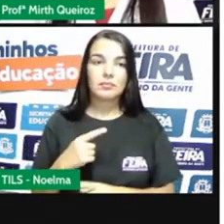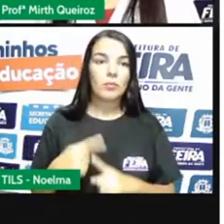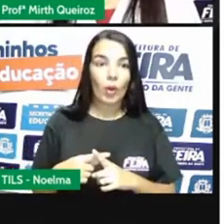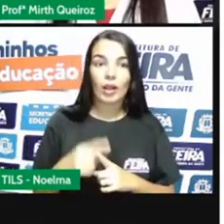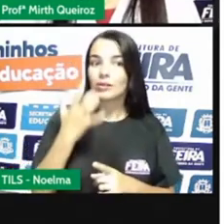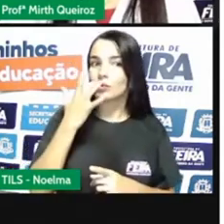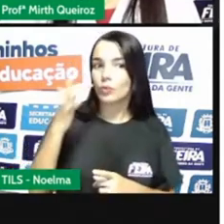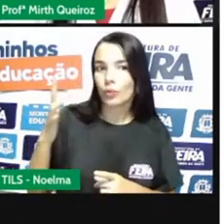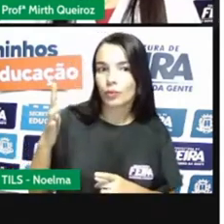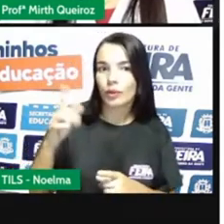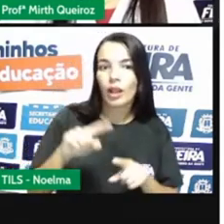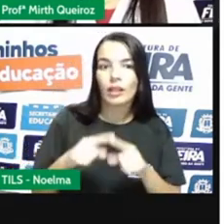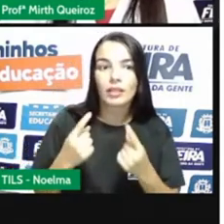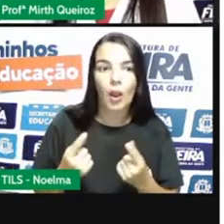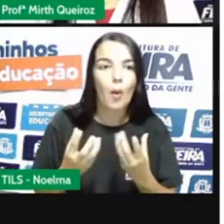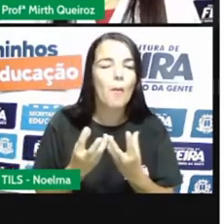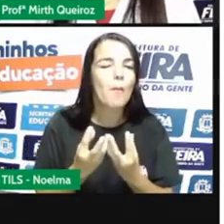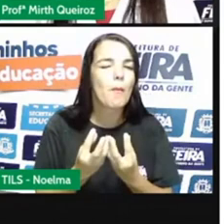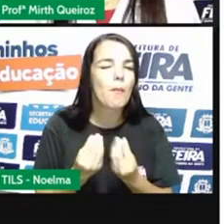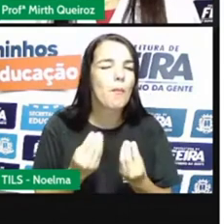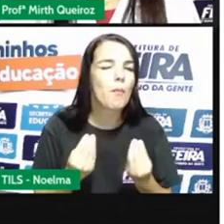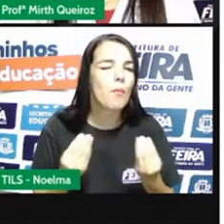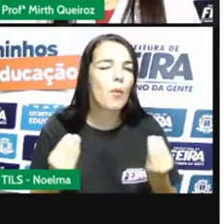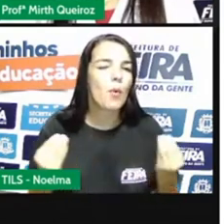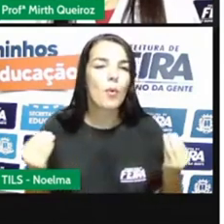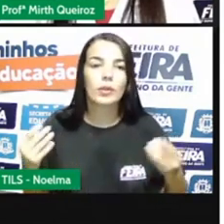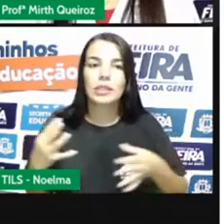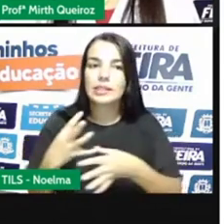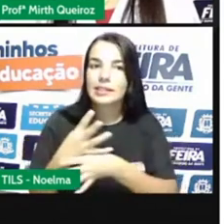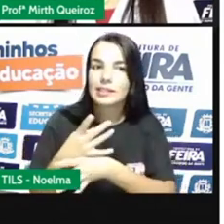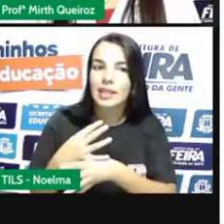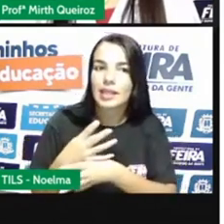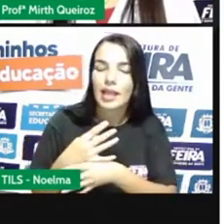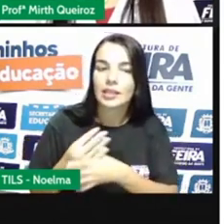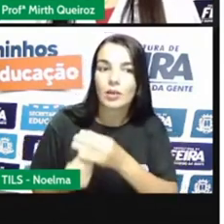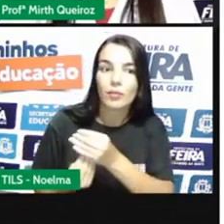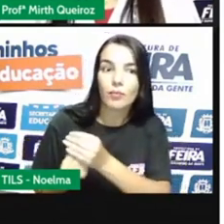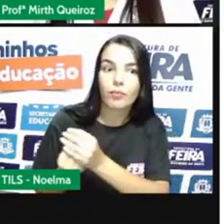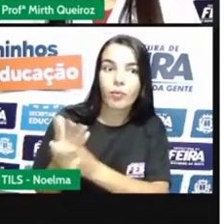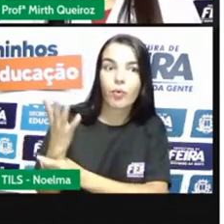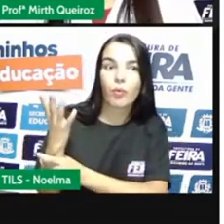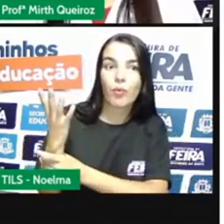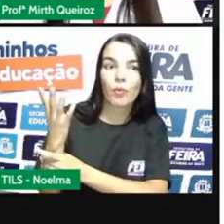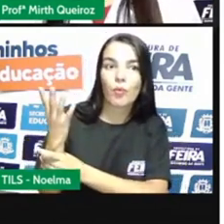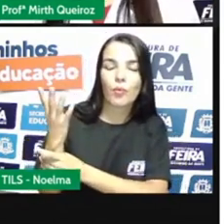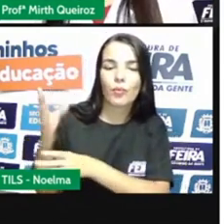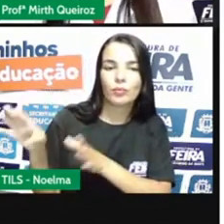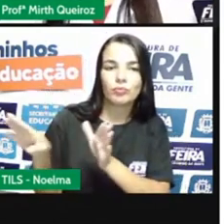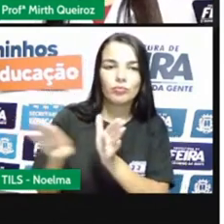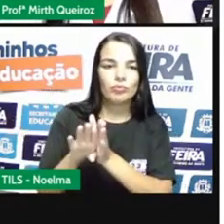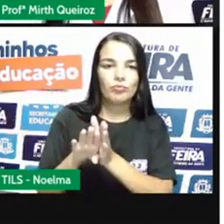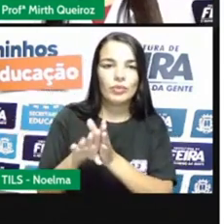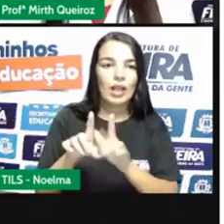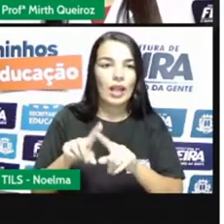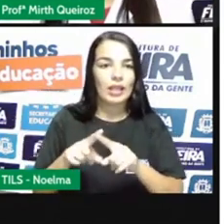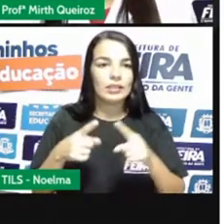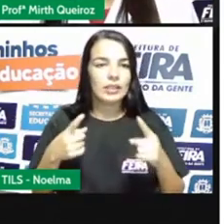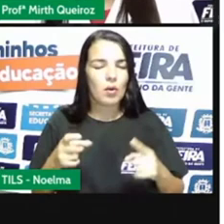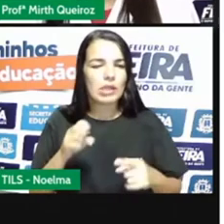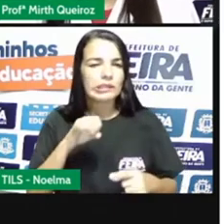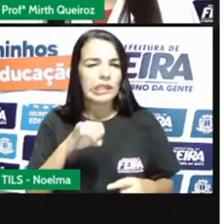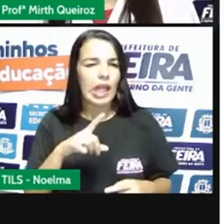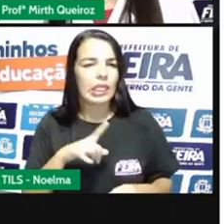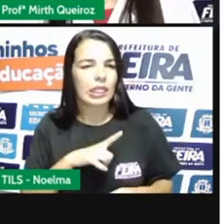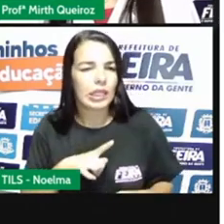E assim surgem várias cidades, né? E com o surgimento de várias